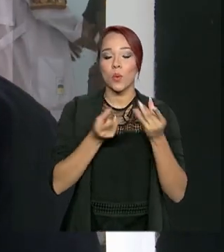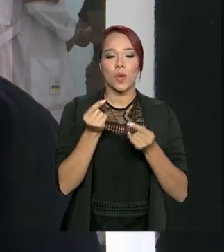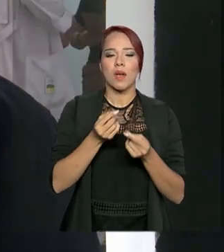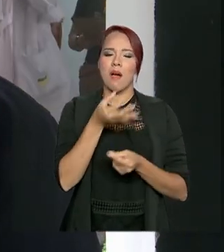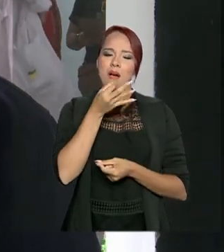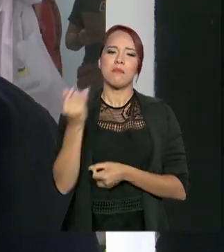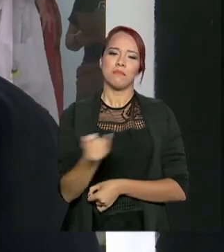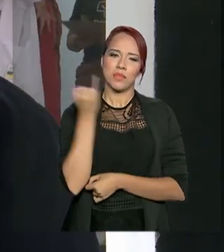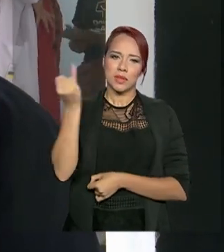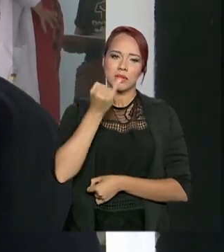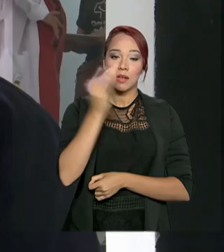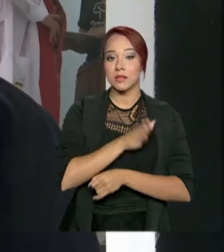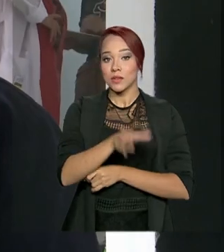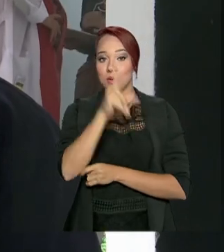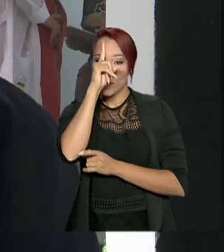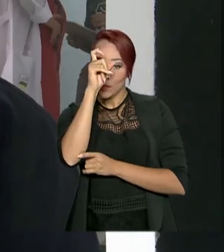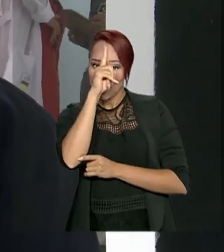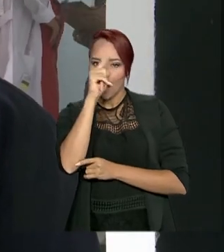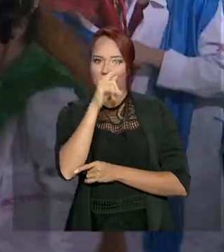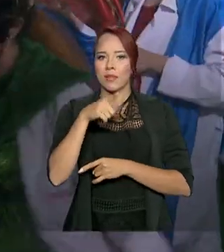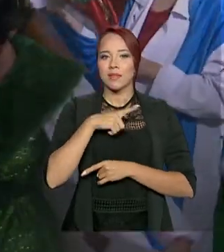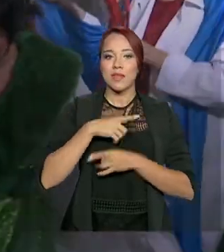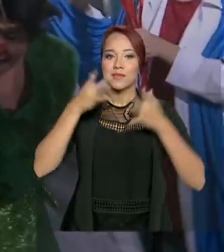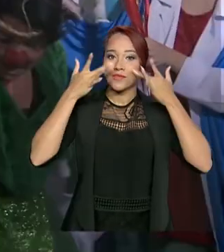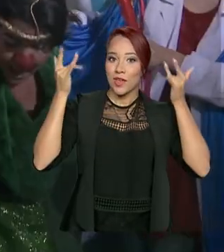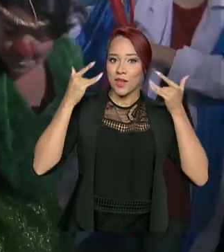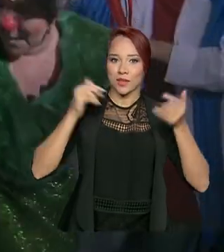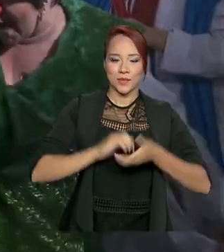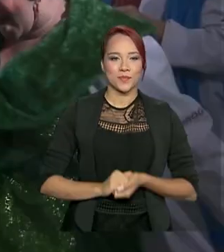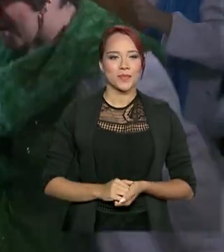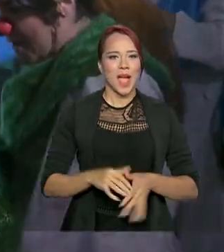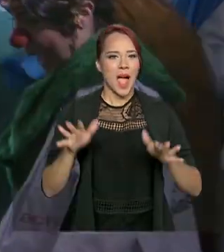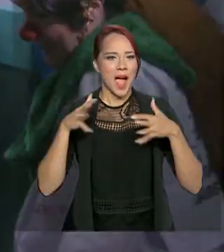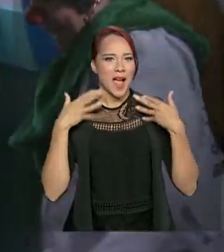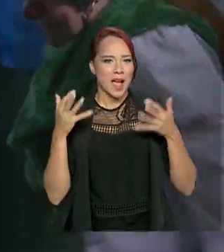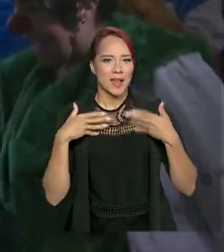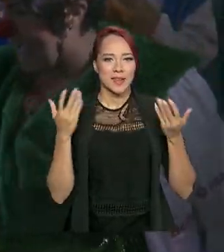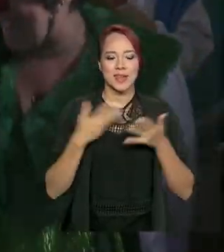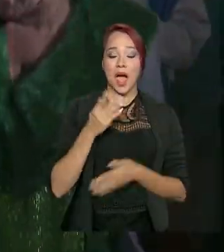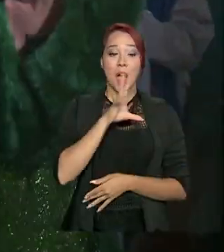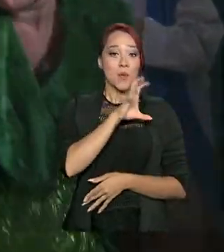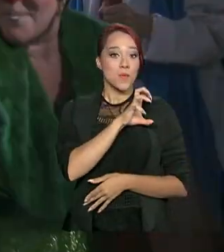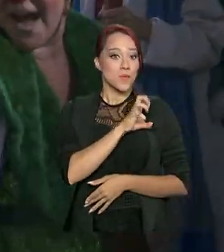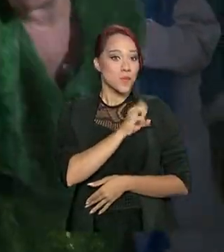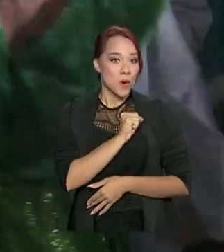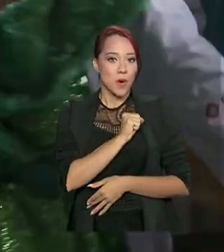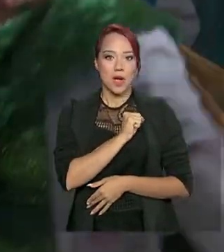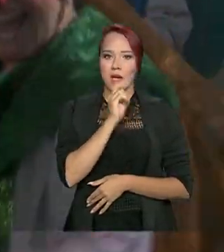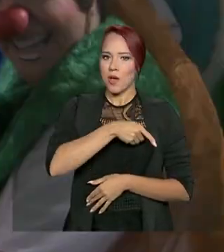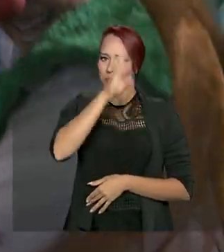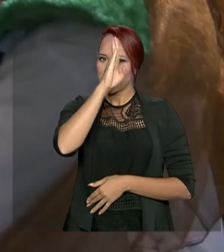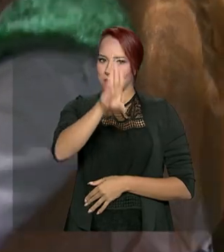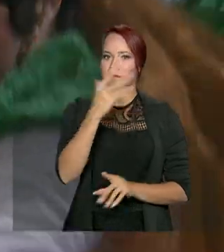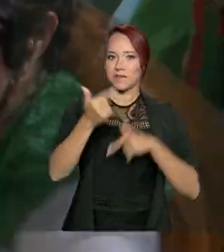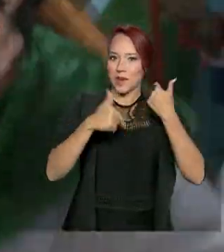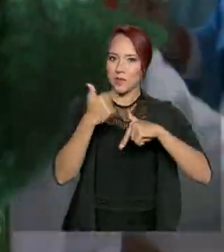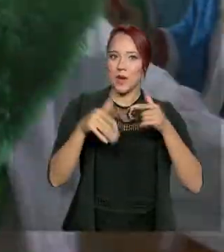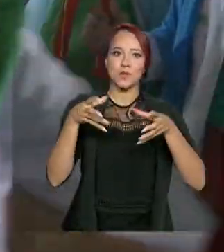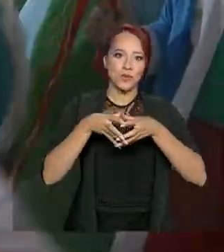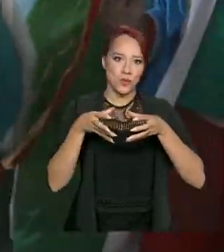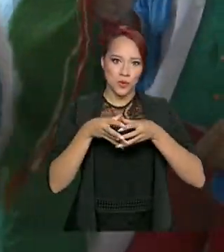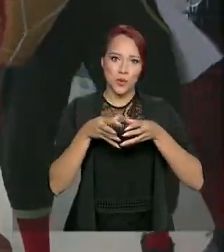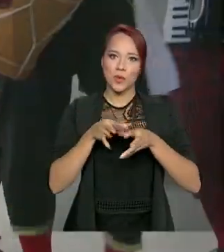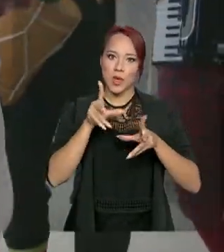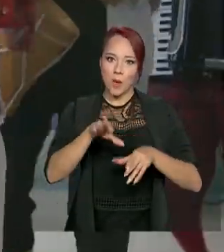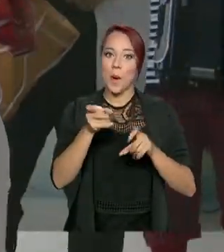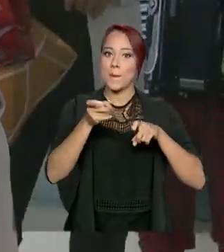importante poder ir para o hospital com essa encenação. Humor, amor e gentileza são os principais elementos de trabalho de grupos como os Doutores